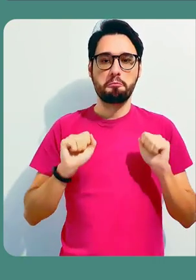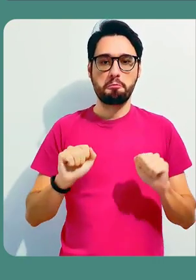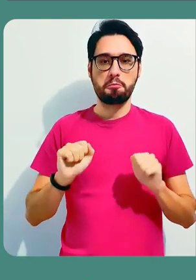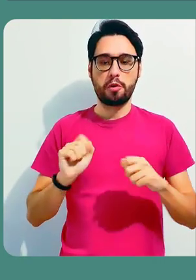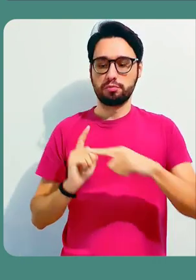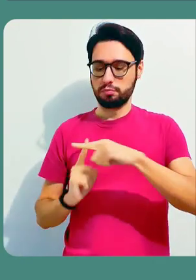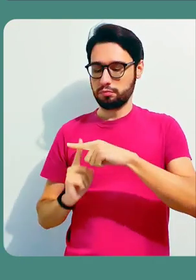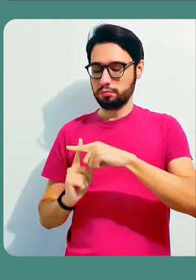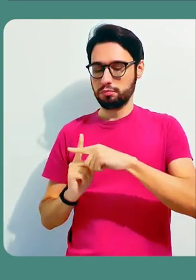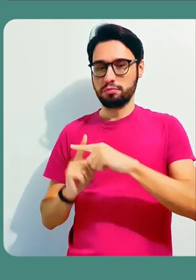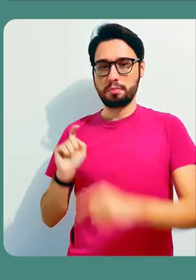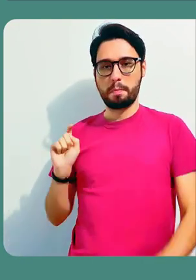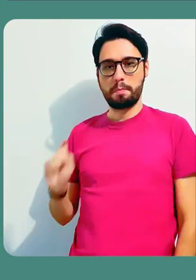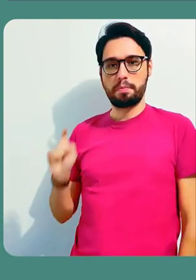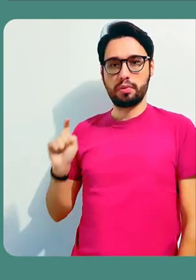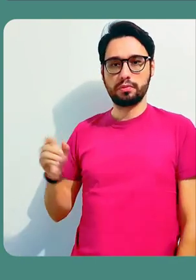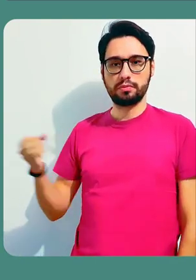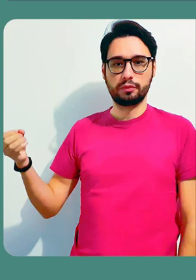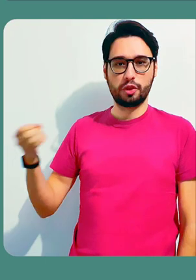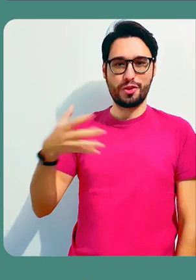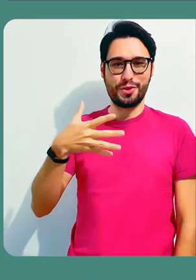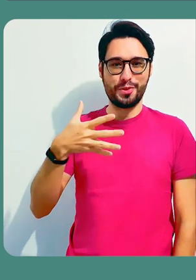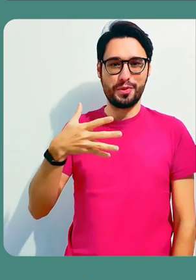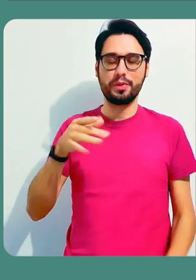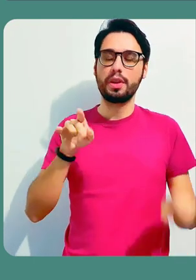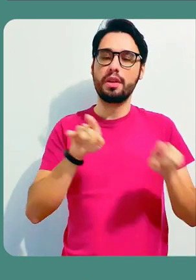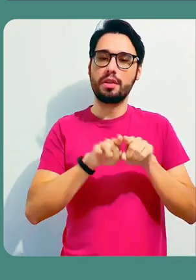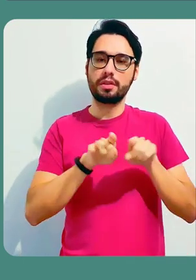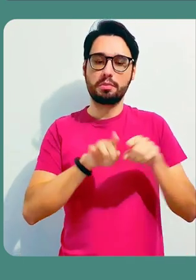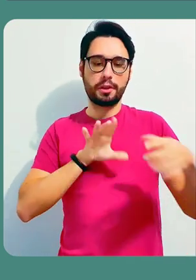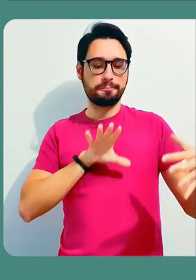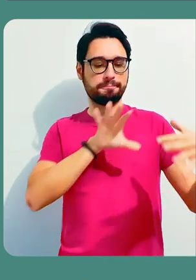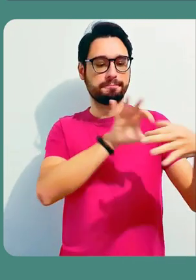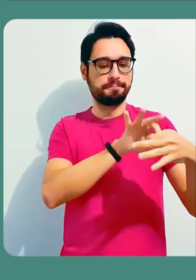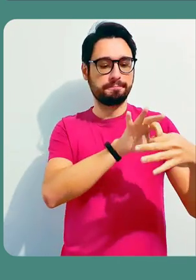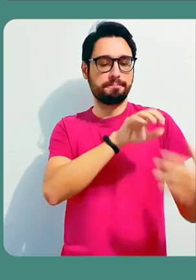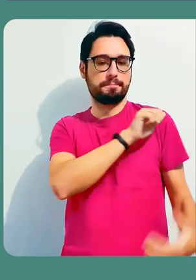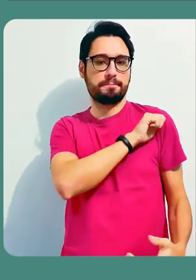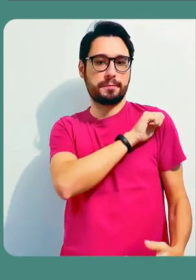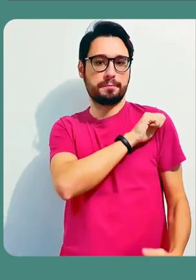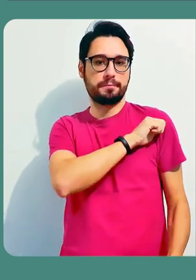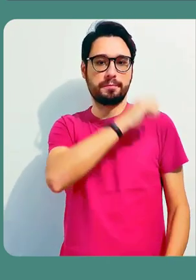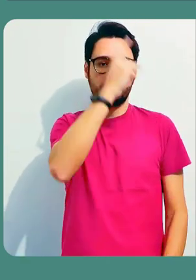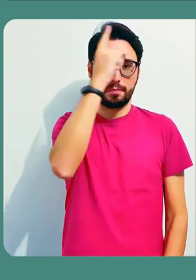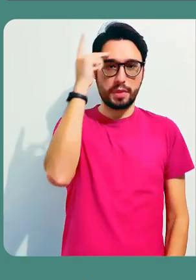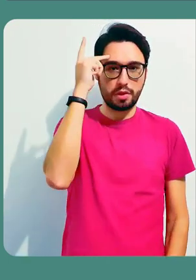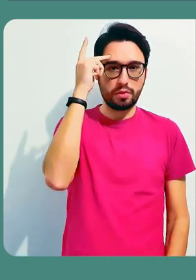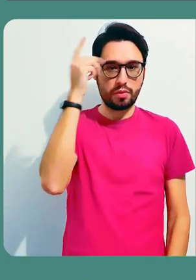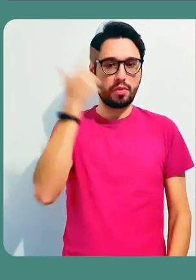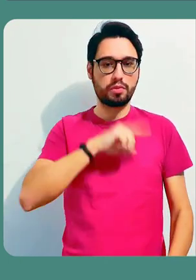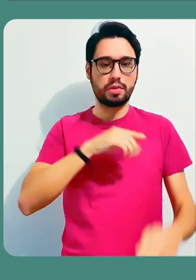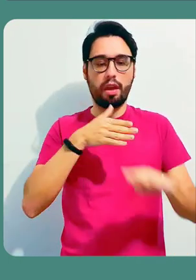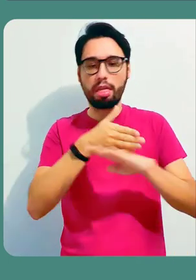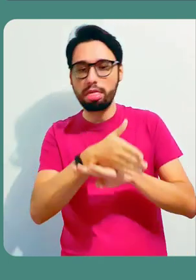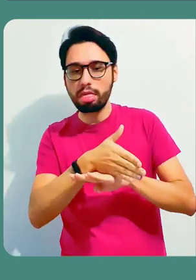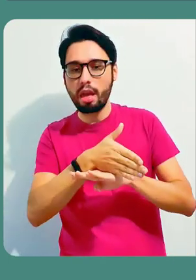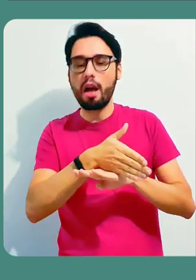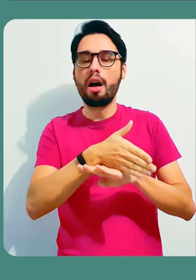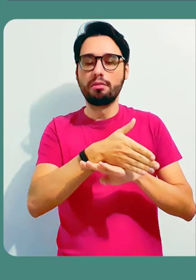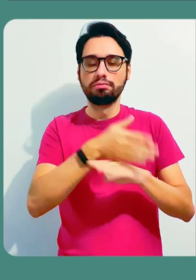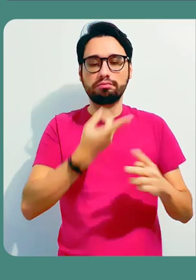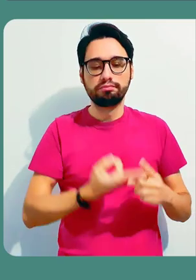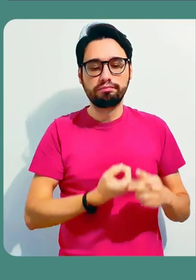Então, eu posso sempre criar um novo quadro a partir deste botão de mais e vincular pessoas que possam